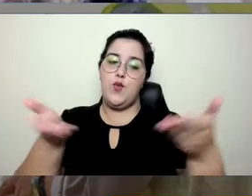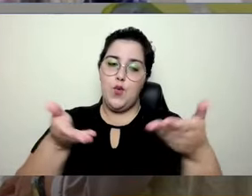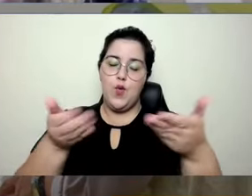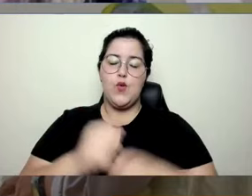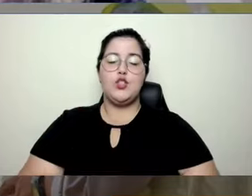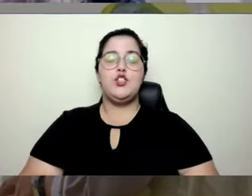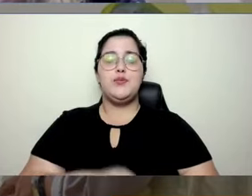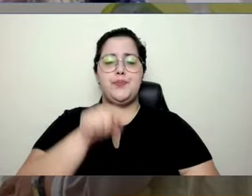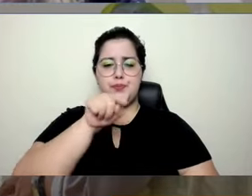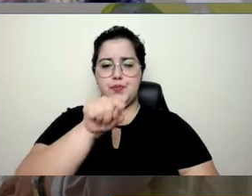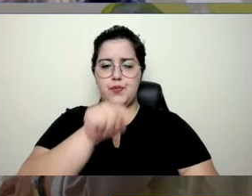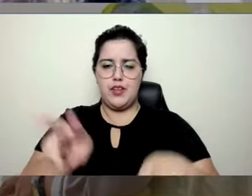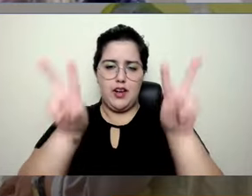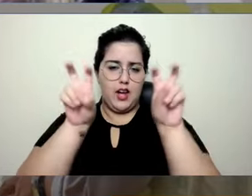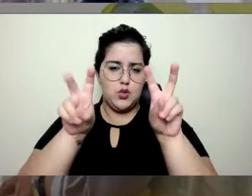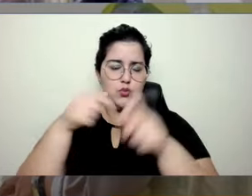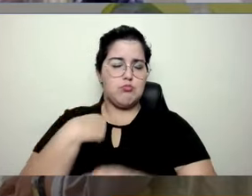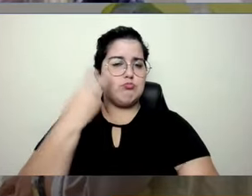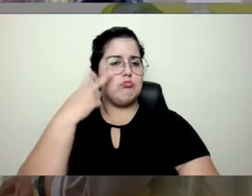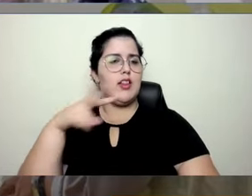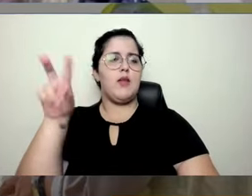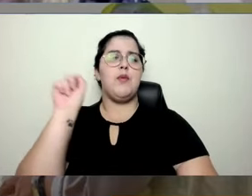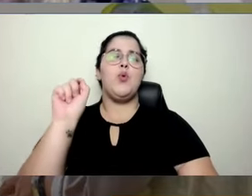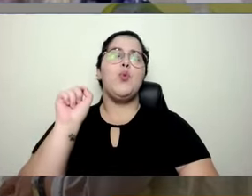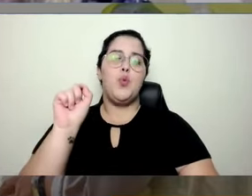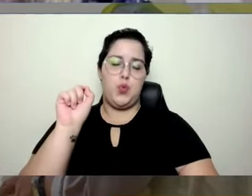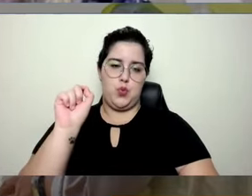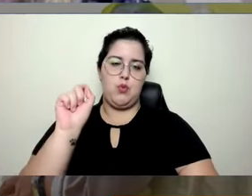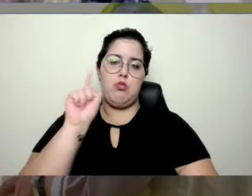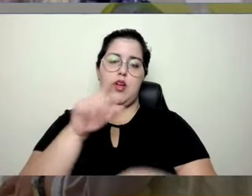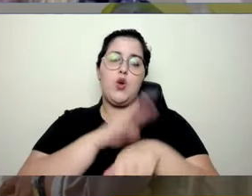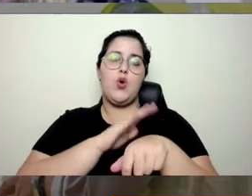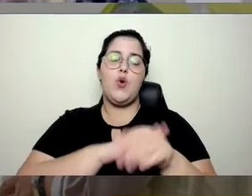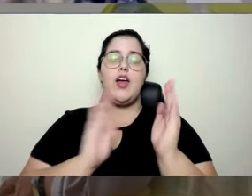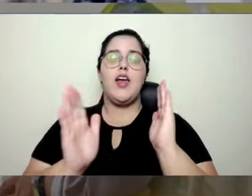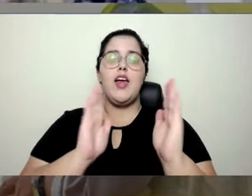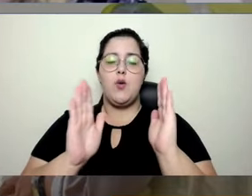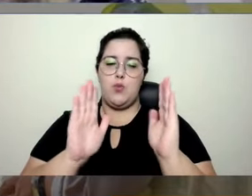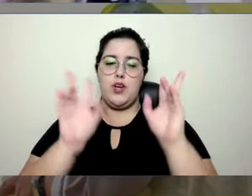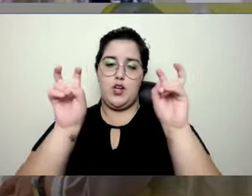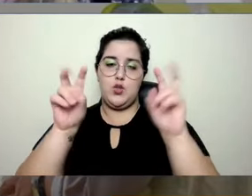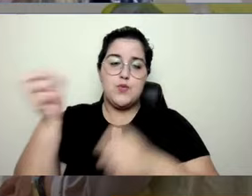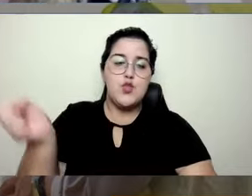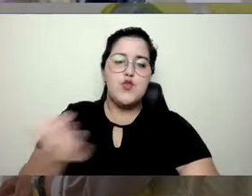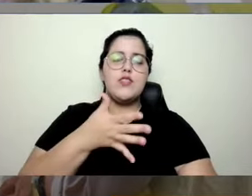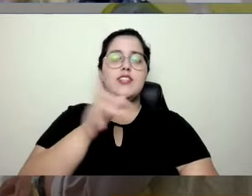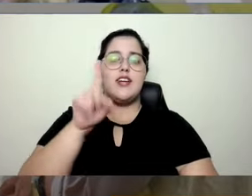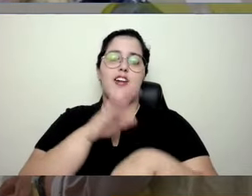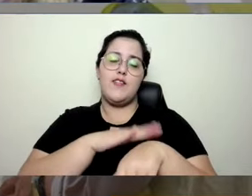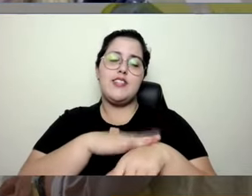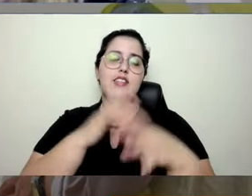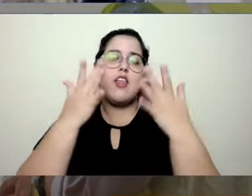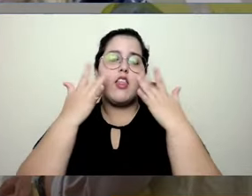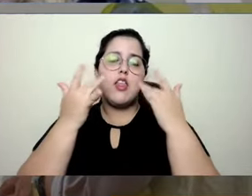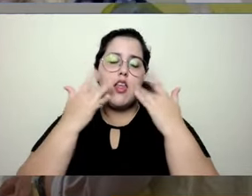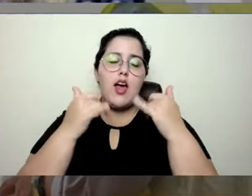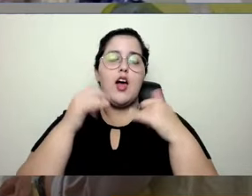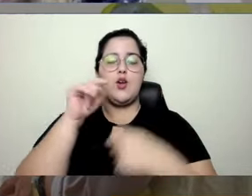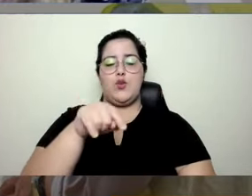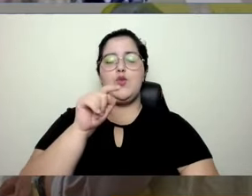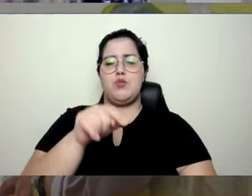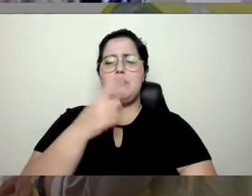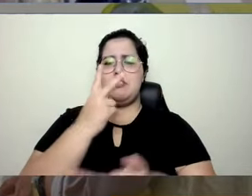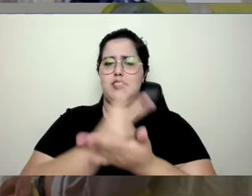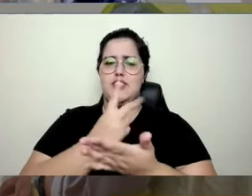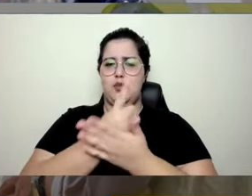num assunto que me fez lembrar bem da época que a parte de inovação era fazer teatrinhos na cipate uma vez ao